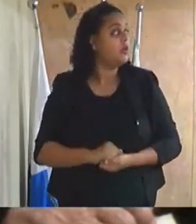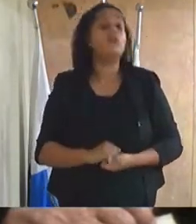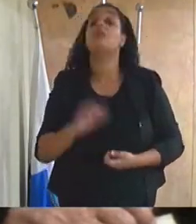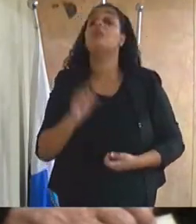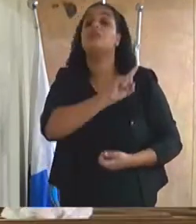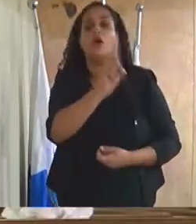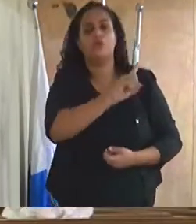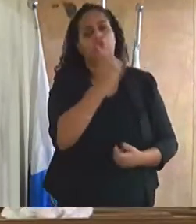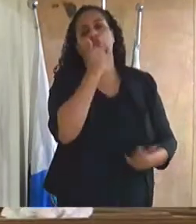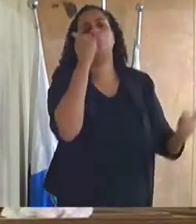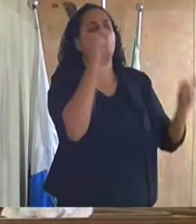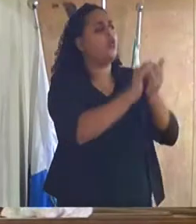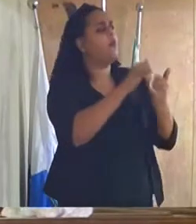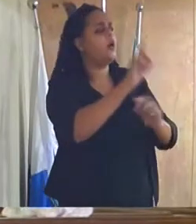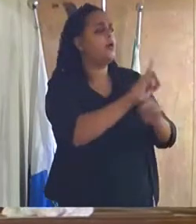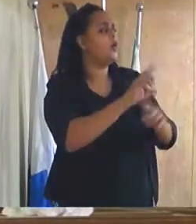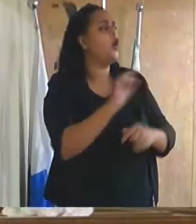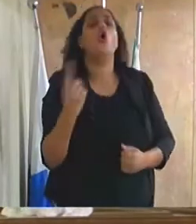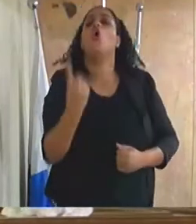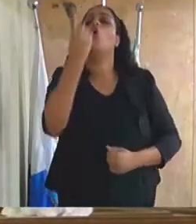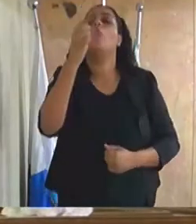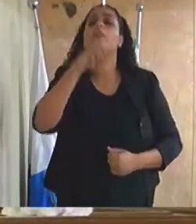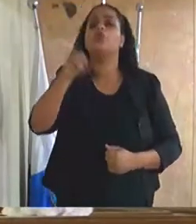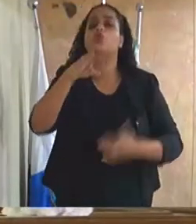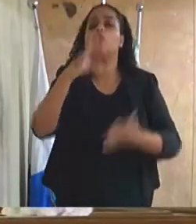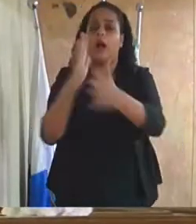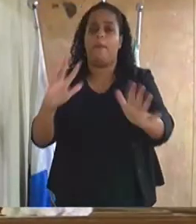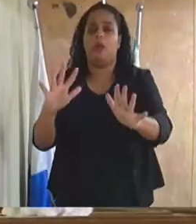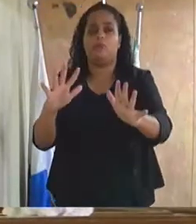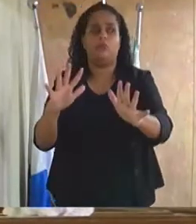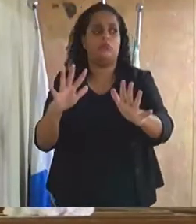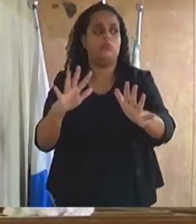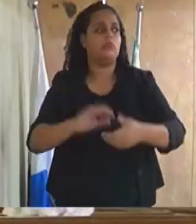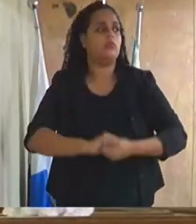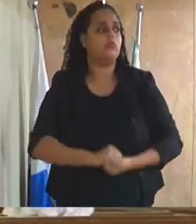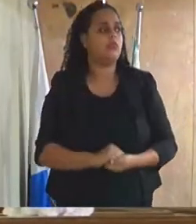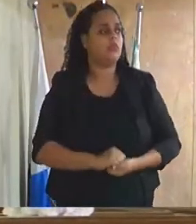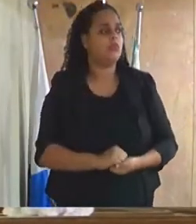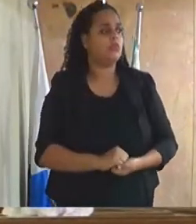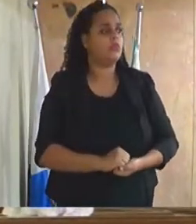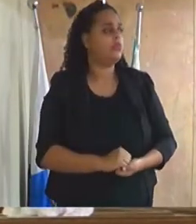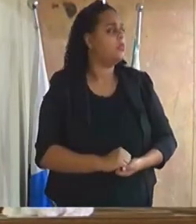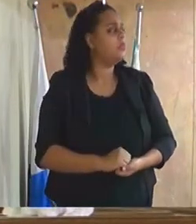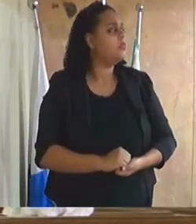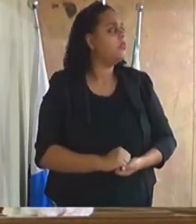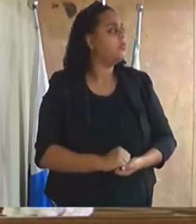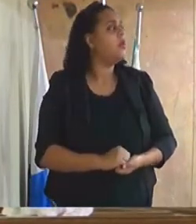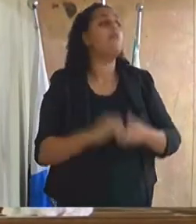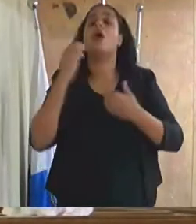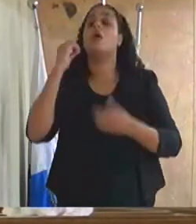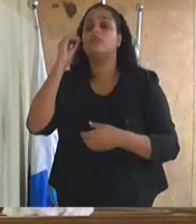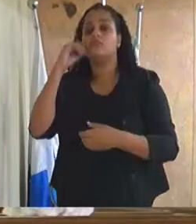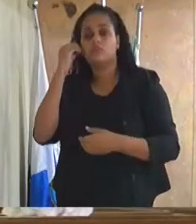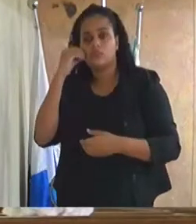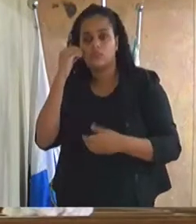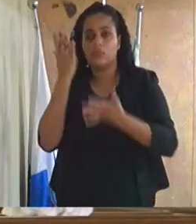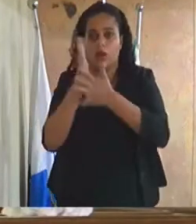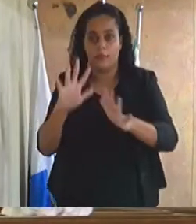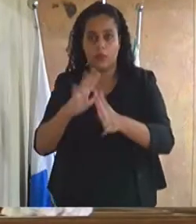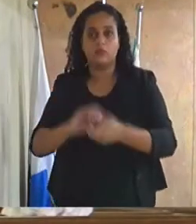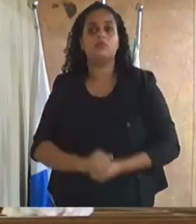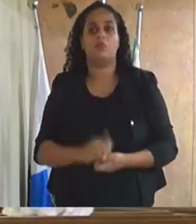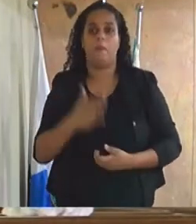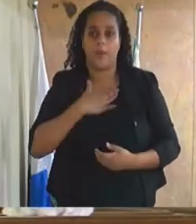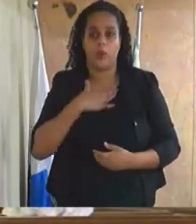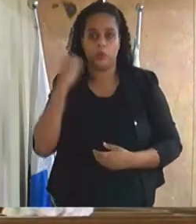peço desculpa vereador tem um minuto para concluir vereador bom para para concluir presidente a minha